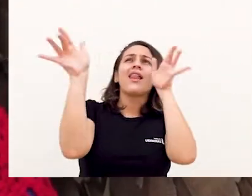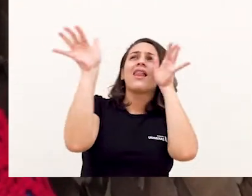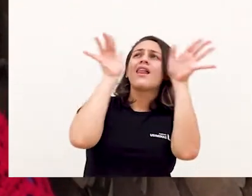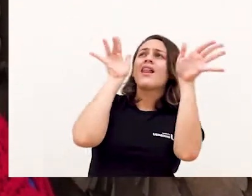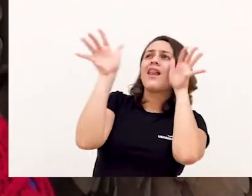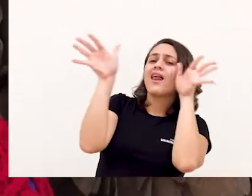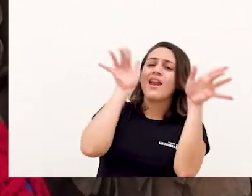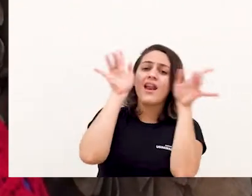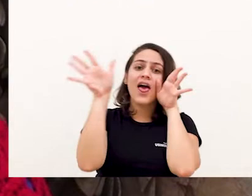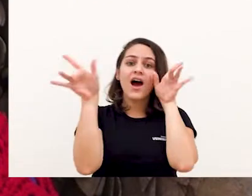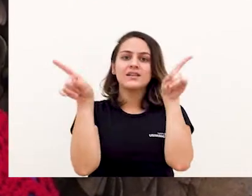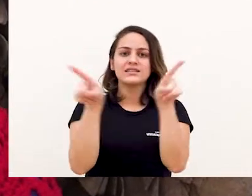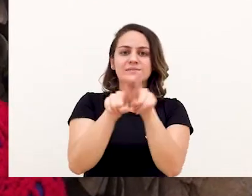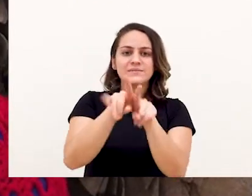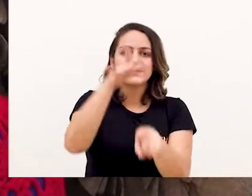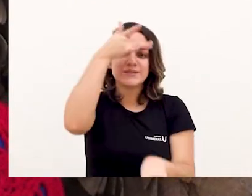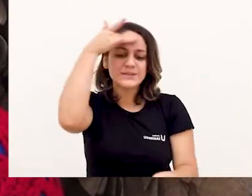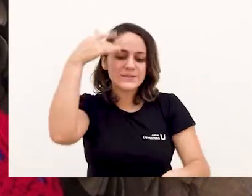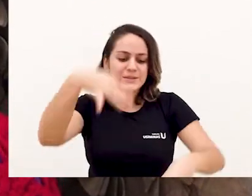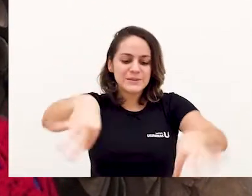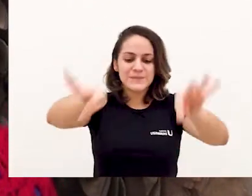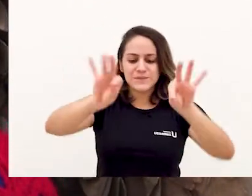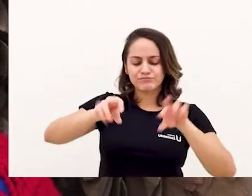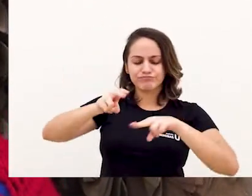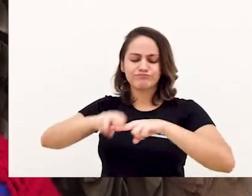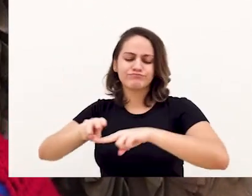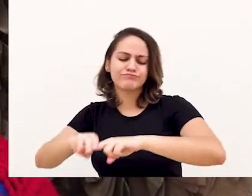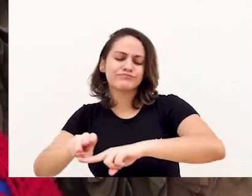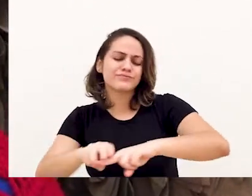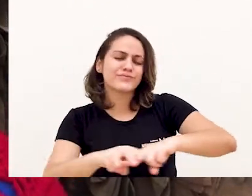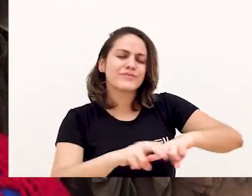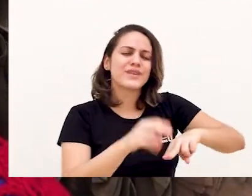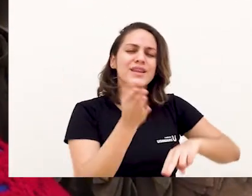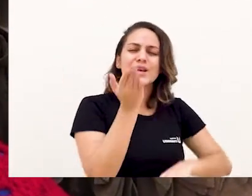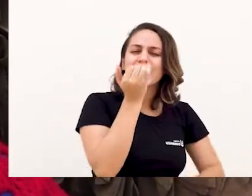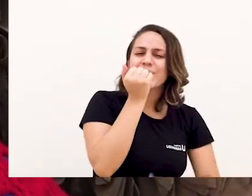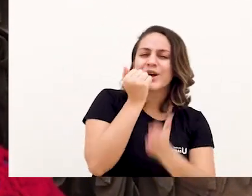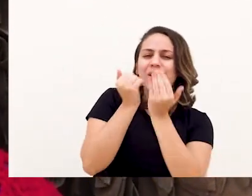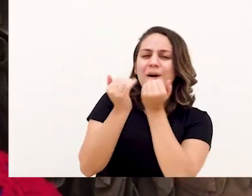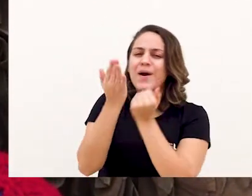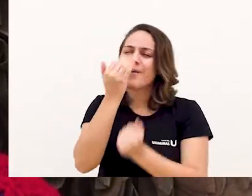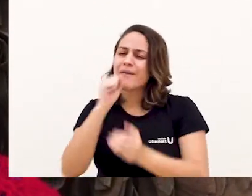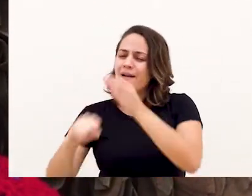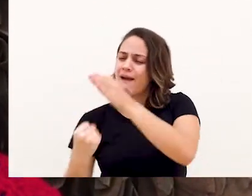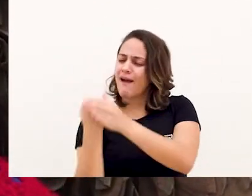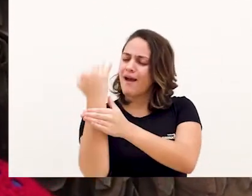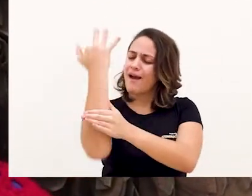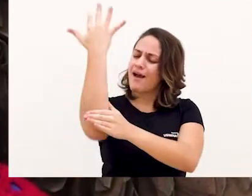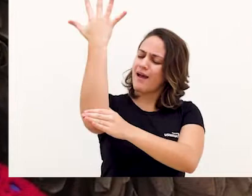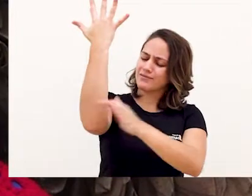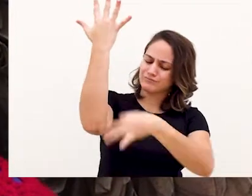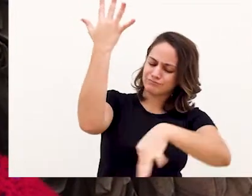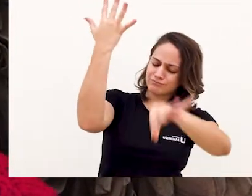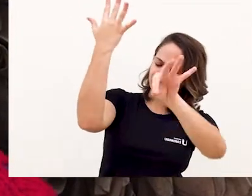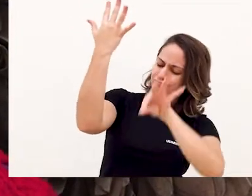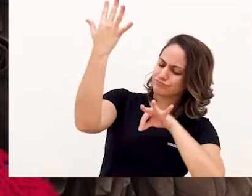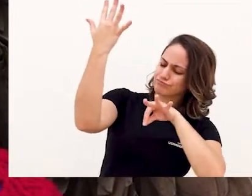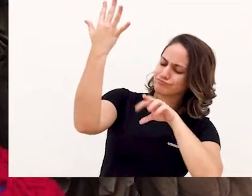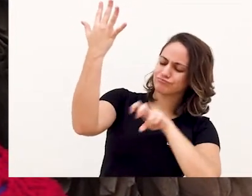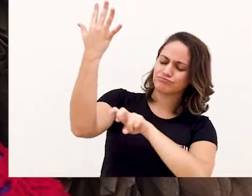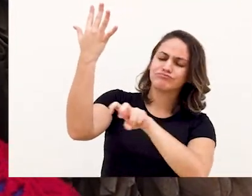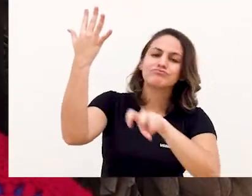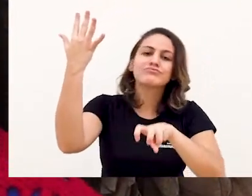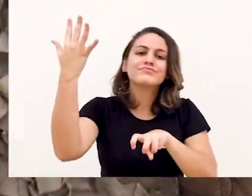distraísse do piquenique enxergando brinquedos nas sombras que os seus galhos desenhavam no chão.